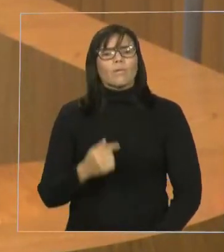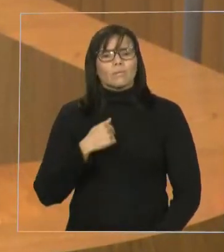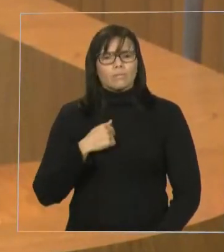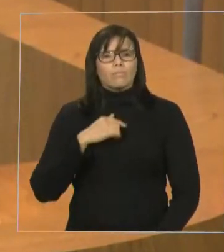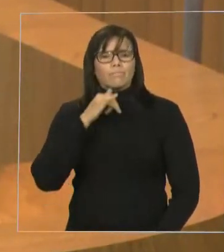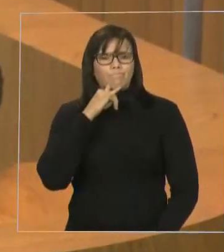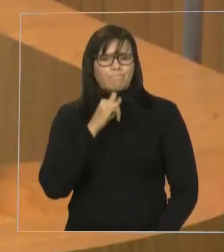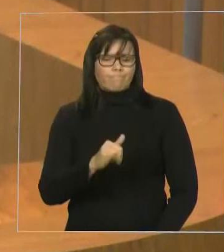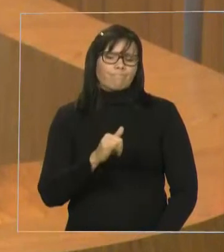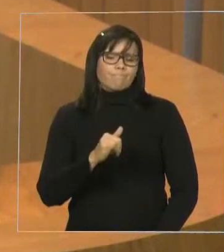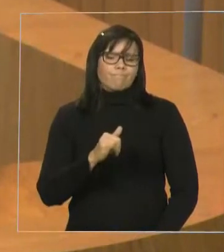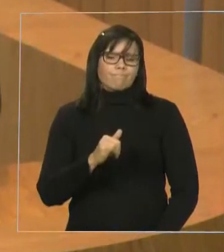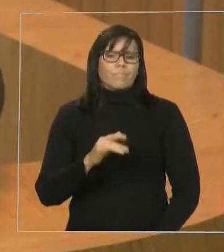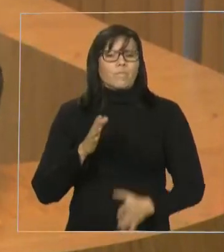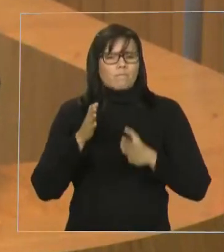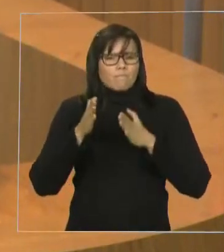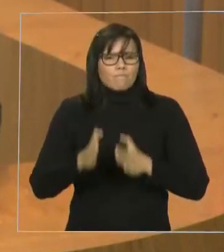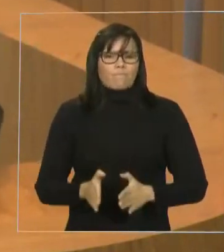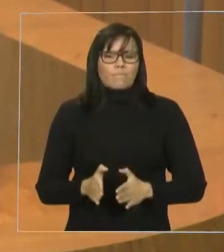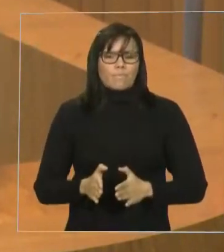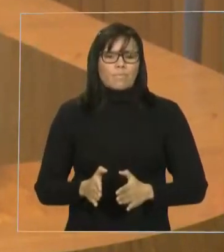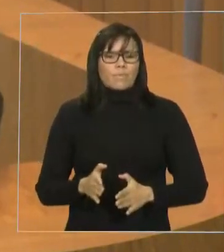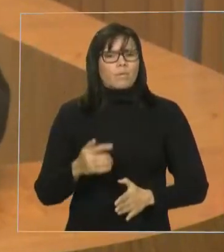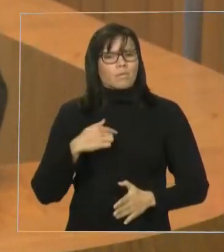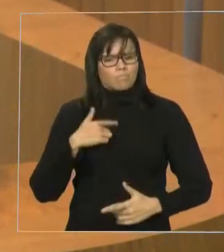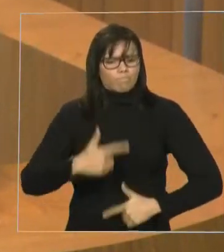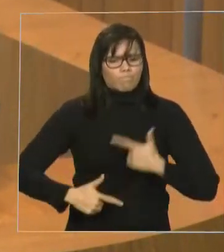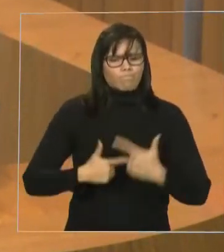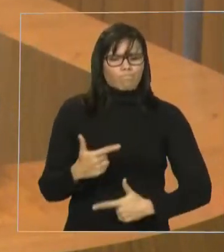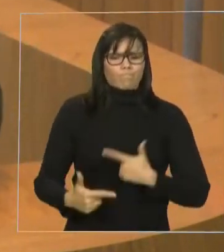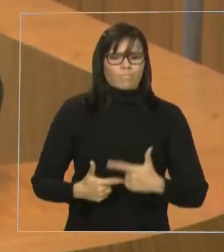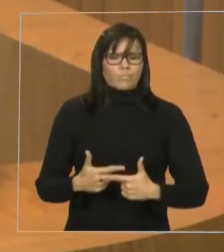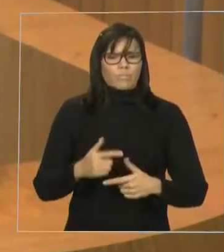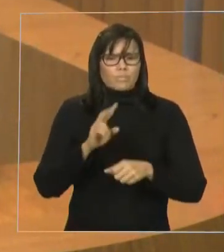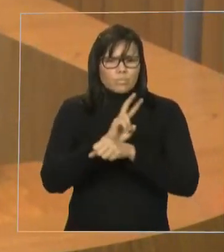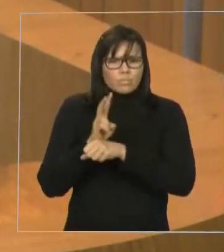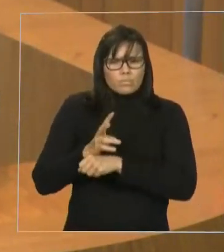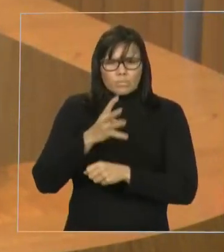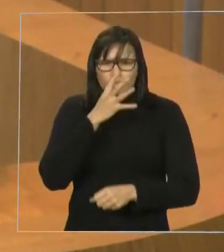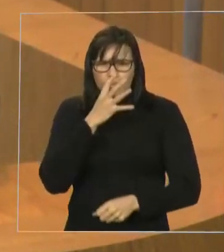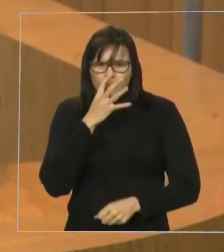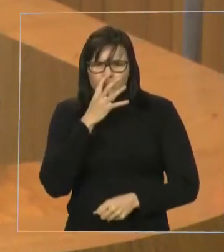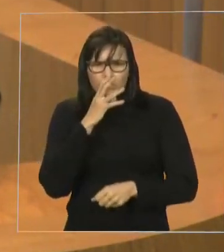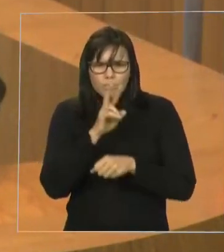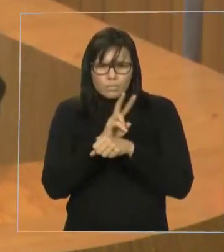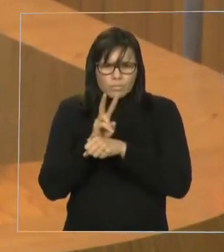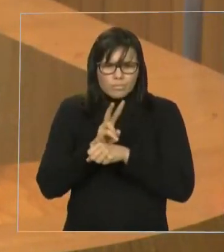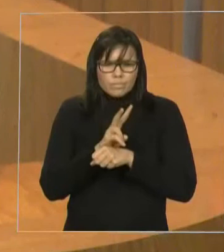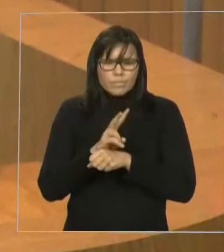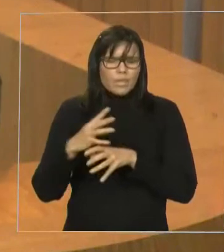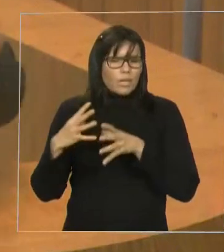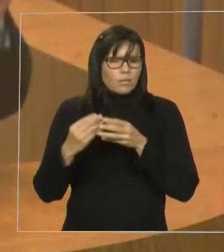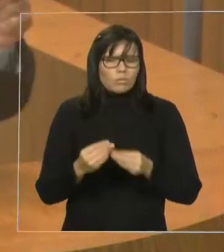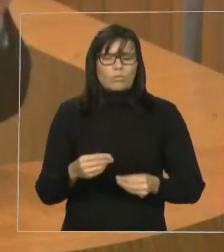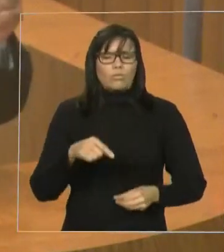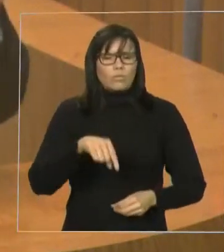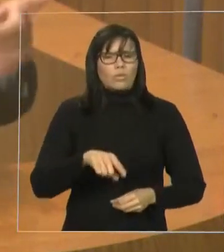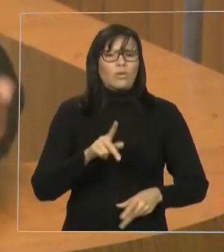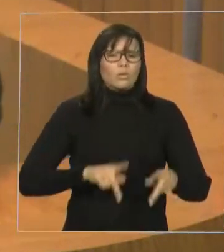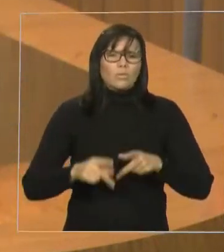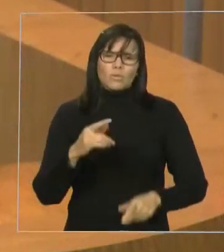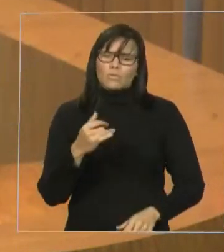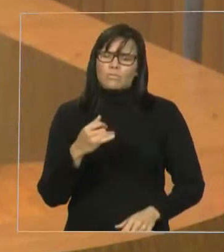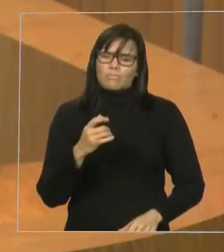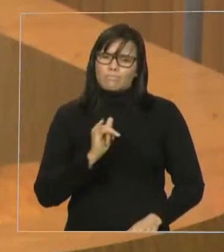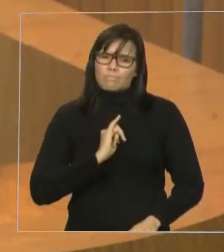firmes, atuantes, vigilantes e atentos às demandas de Imperatriz. foi assim, na